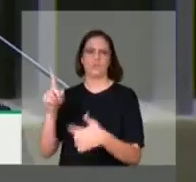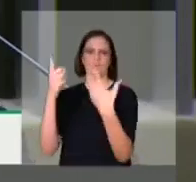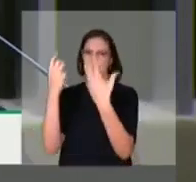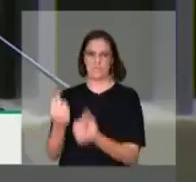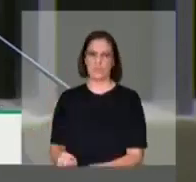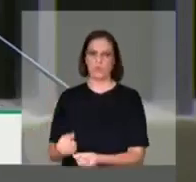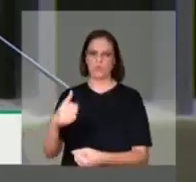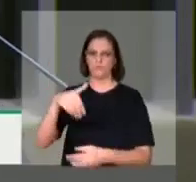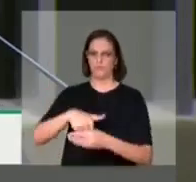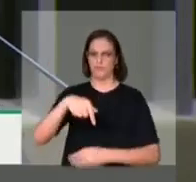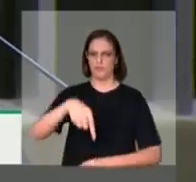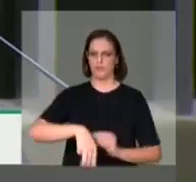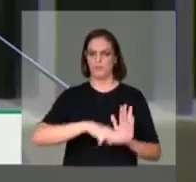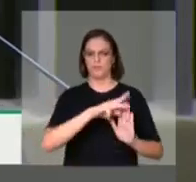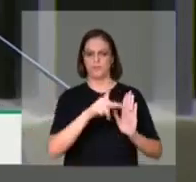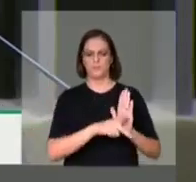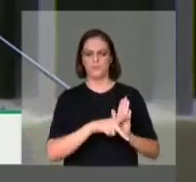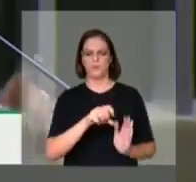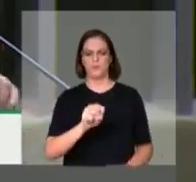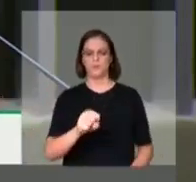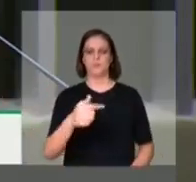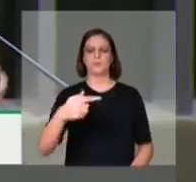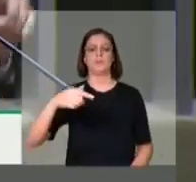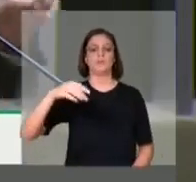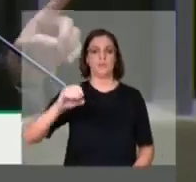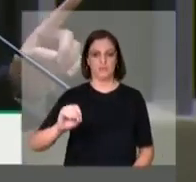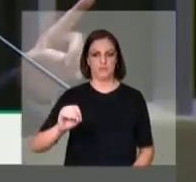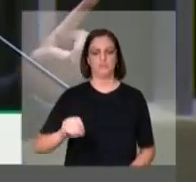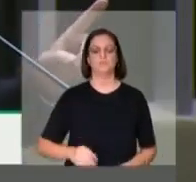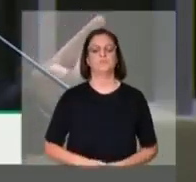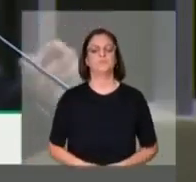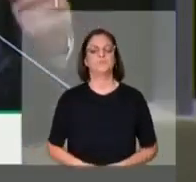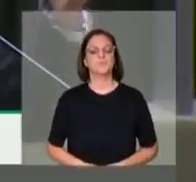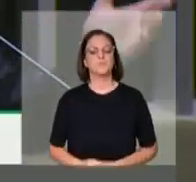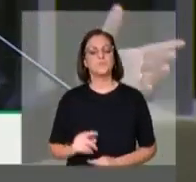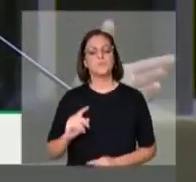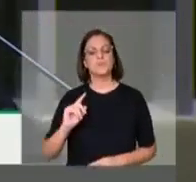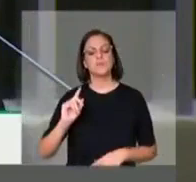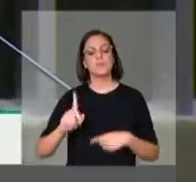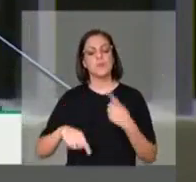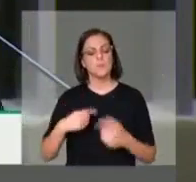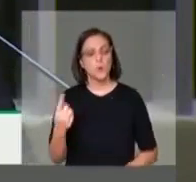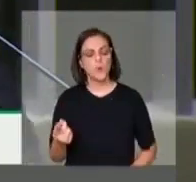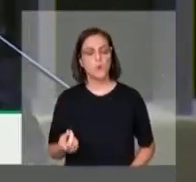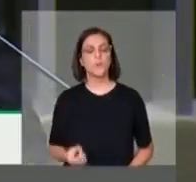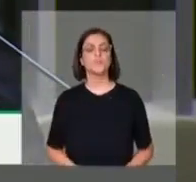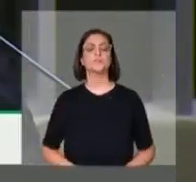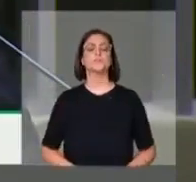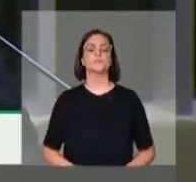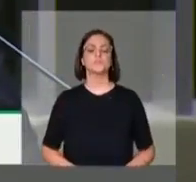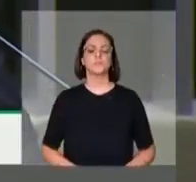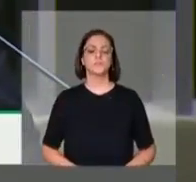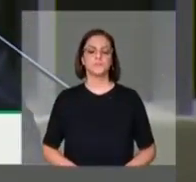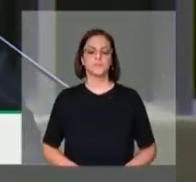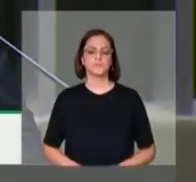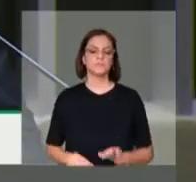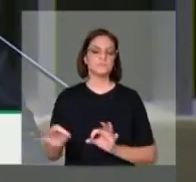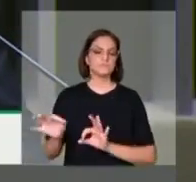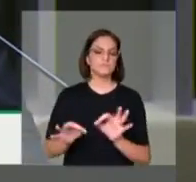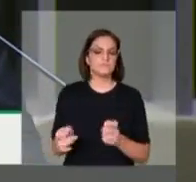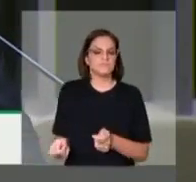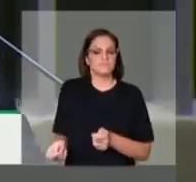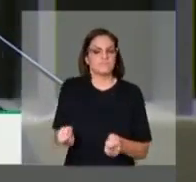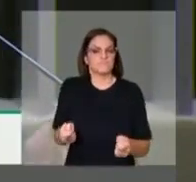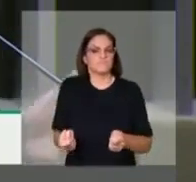na votação da medida provisória de 170. Instituíram, ou pelo menos praticam, uma reserva de